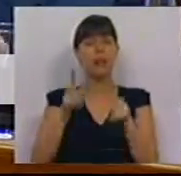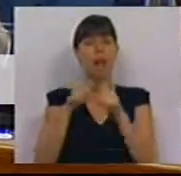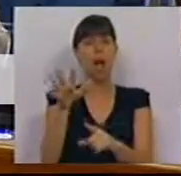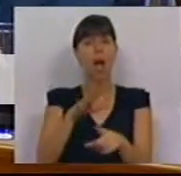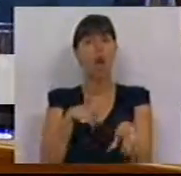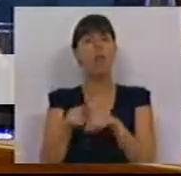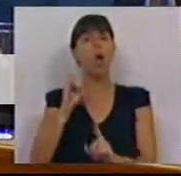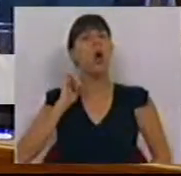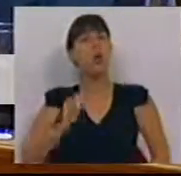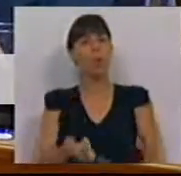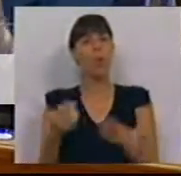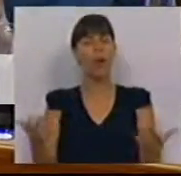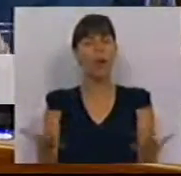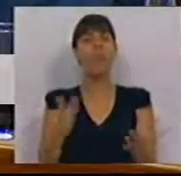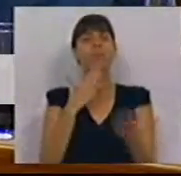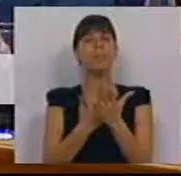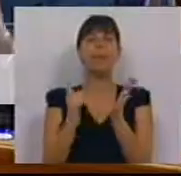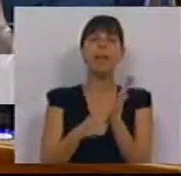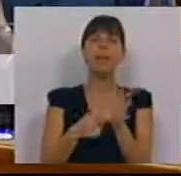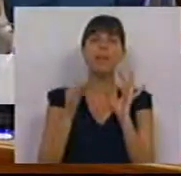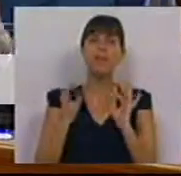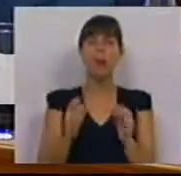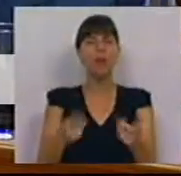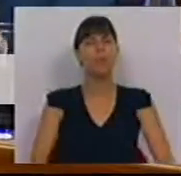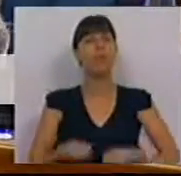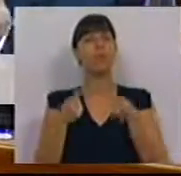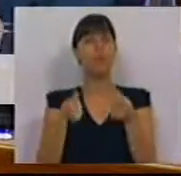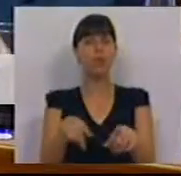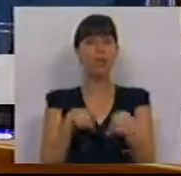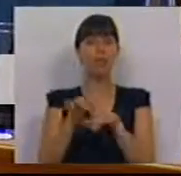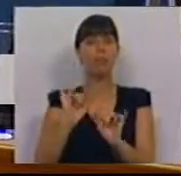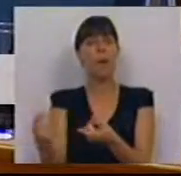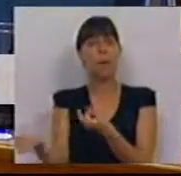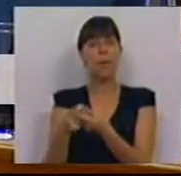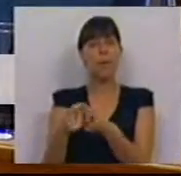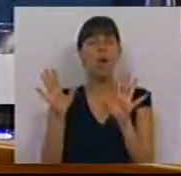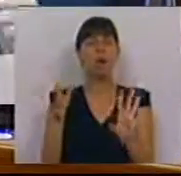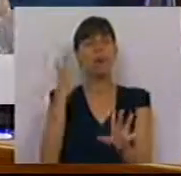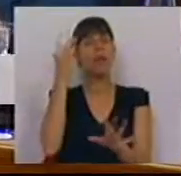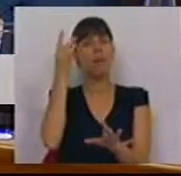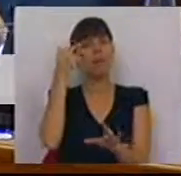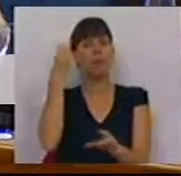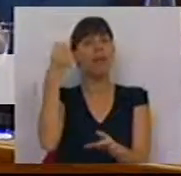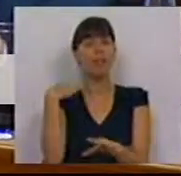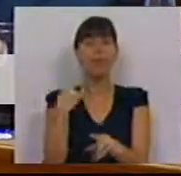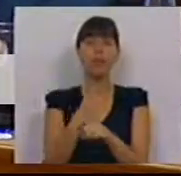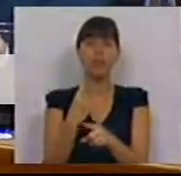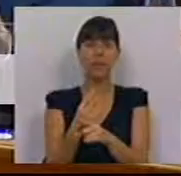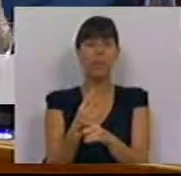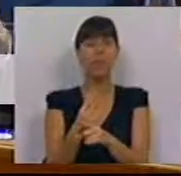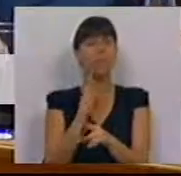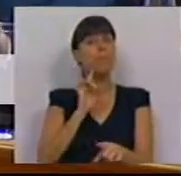matéria que é uma política correta que é necessário investir na política de proximidade e entende até que